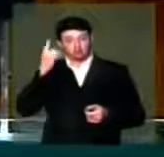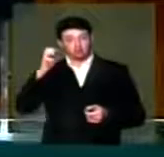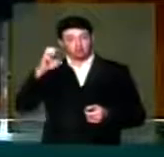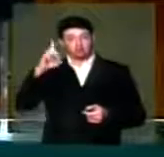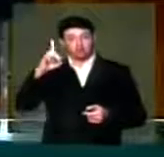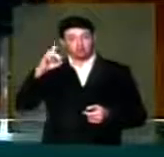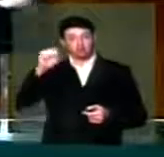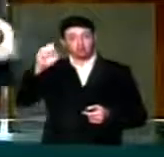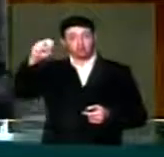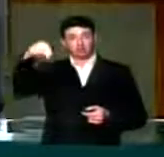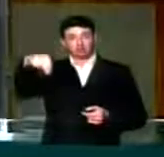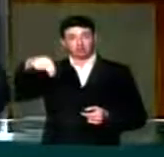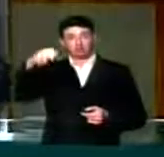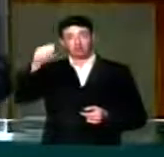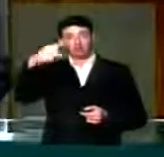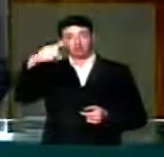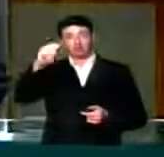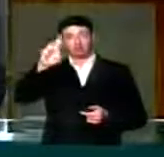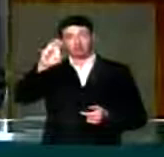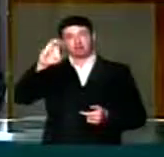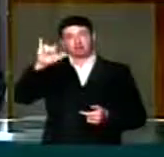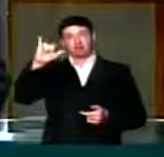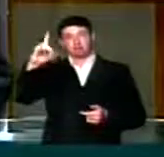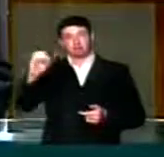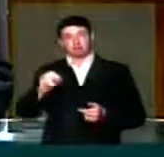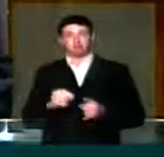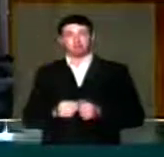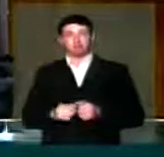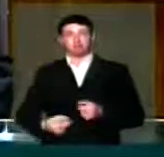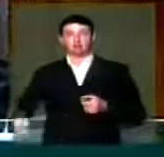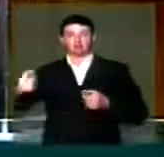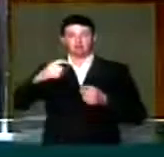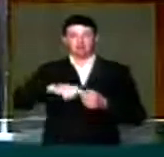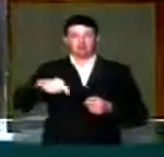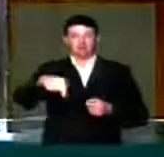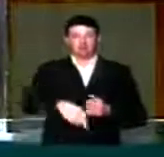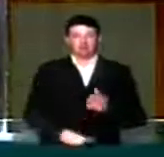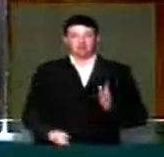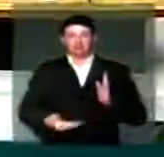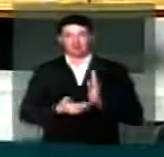Edson Aparecido, que retorna à casa.